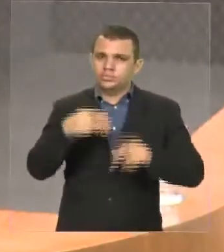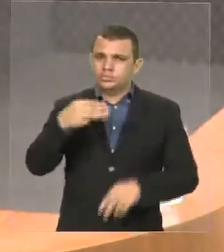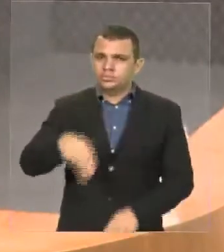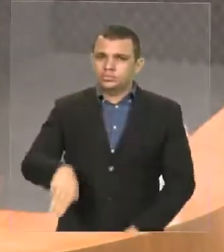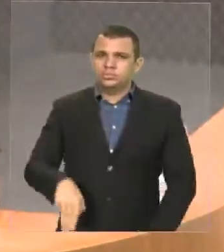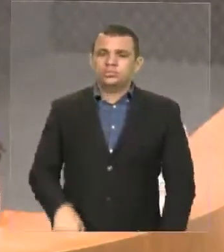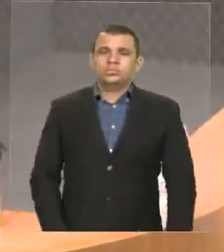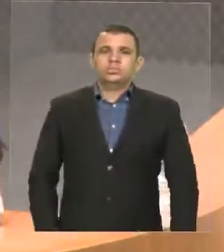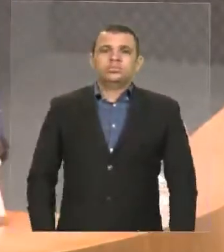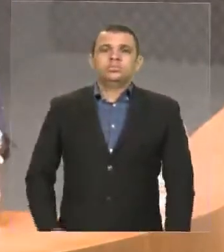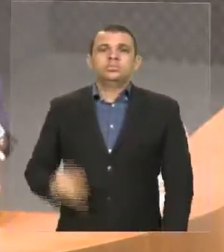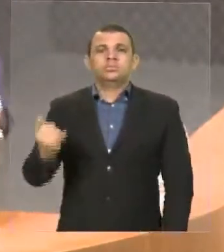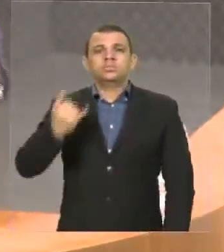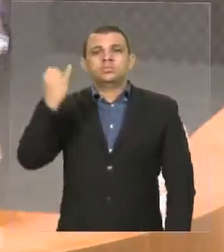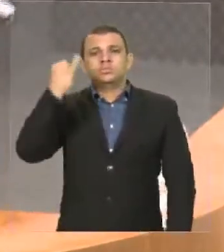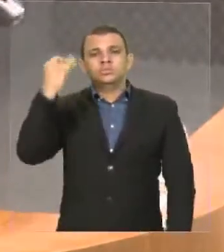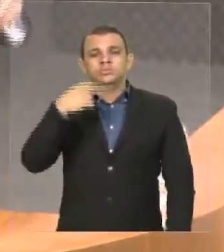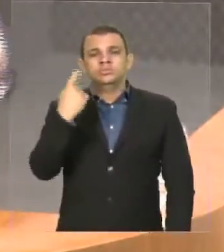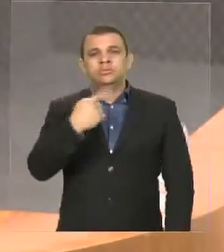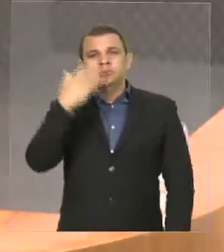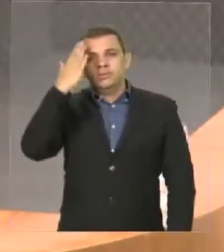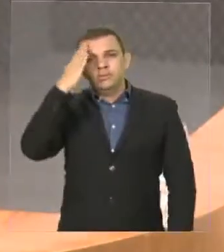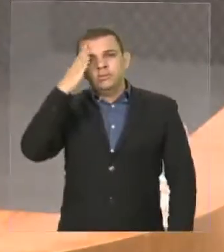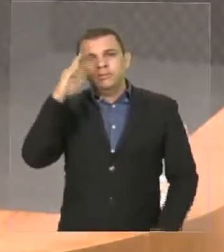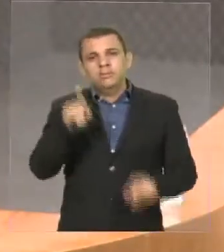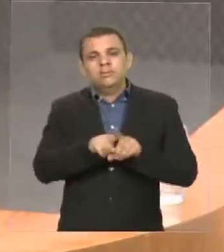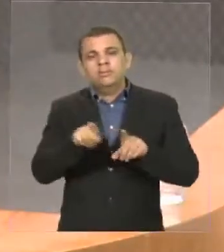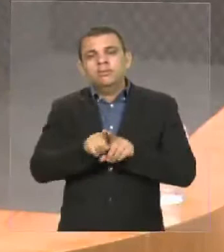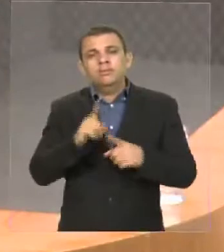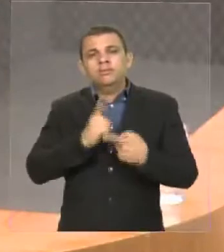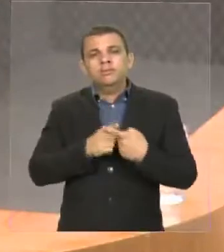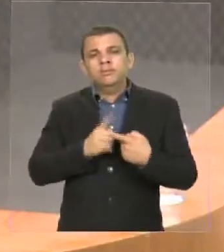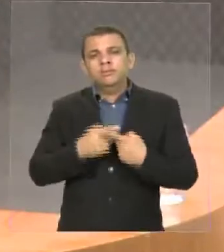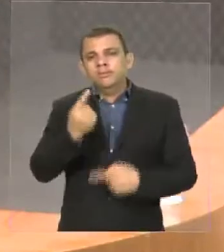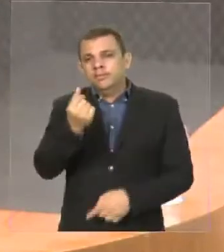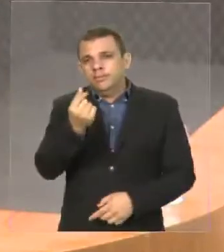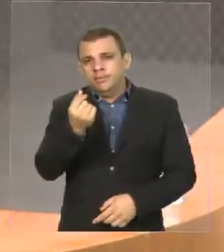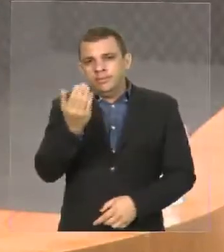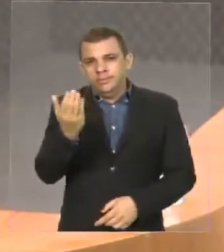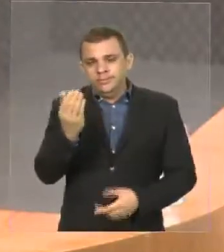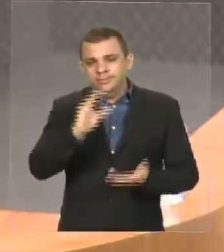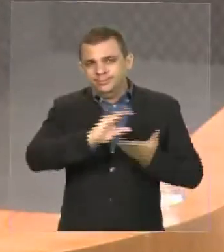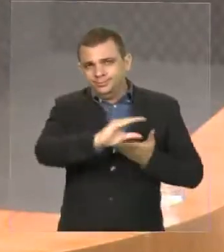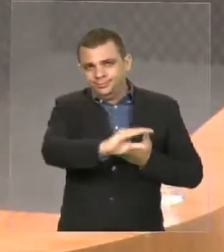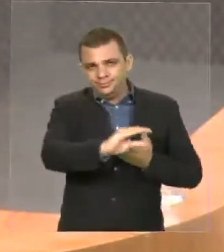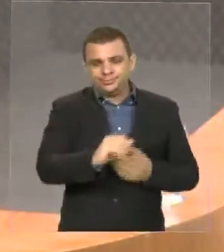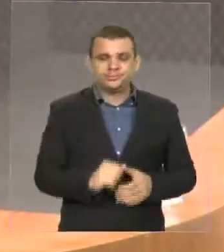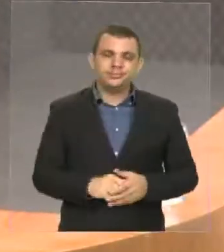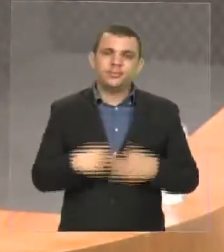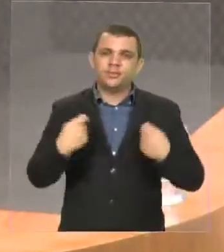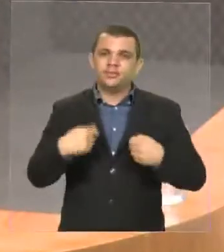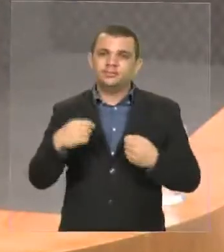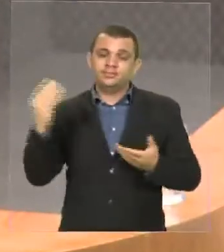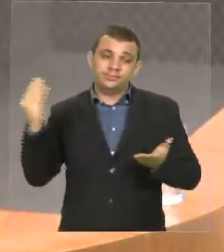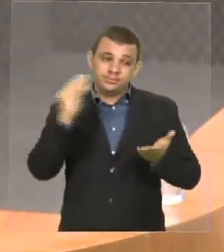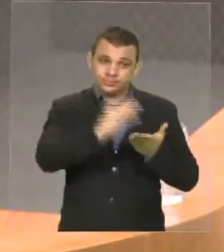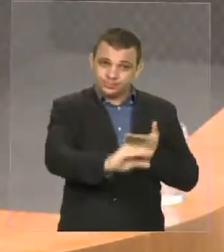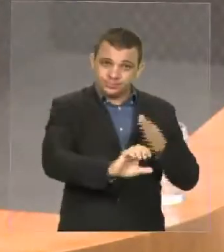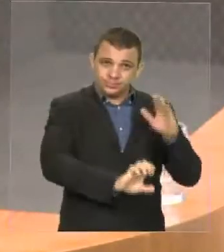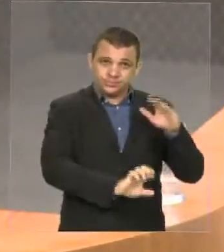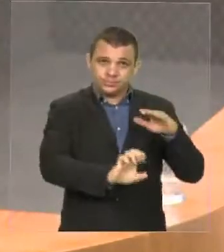importante que a gente saiba que para que esse recurso seja transferido para os Estados,